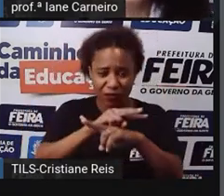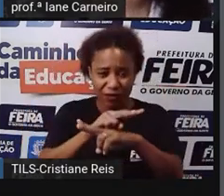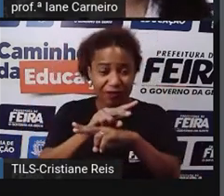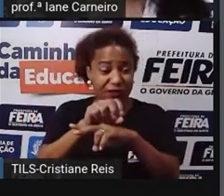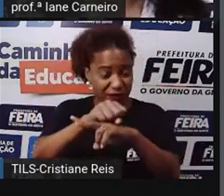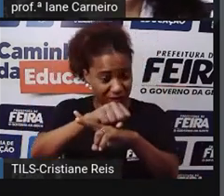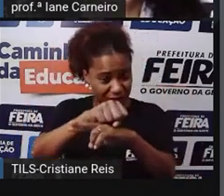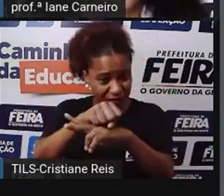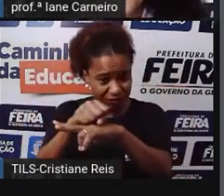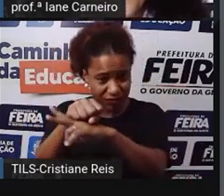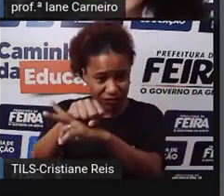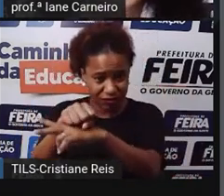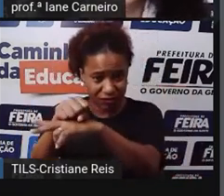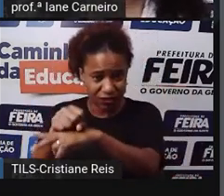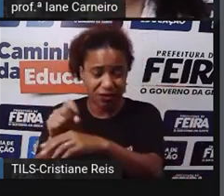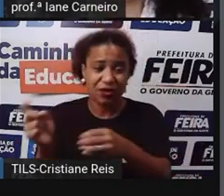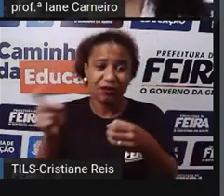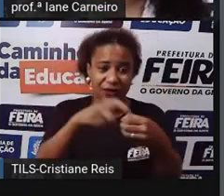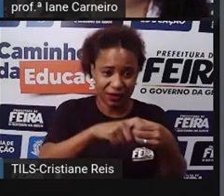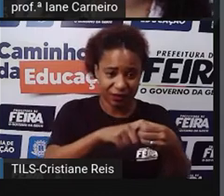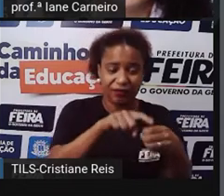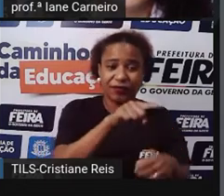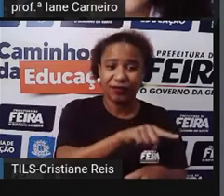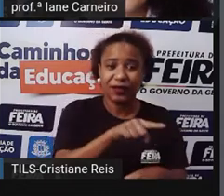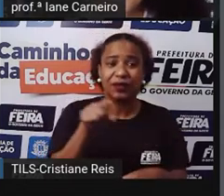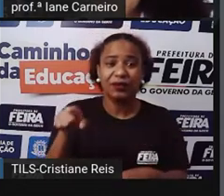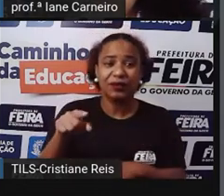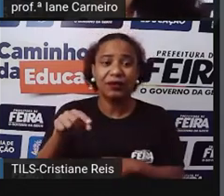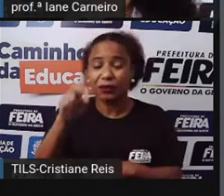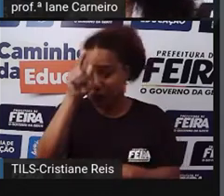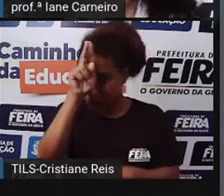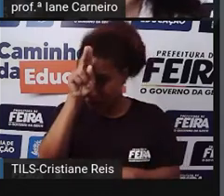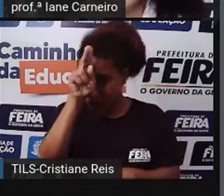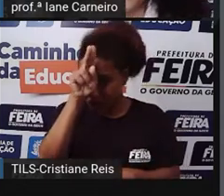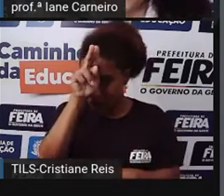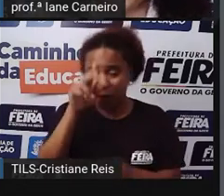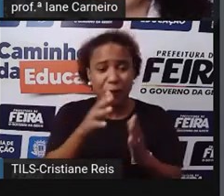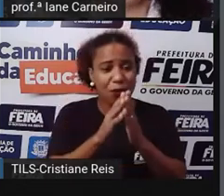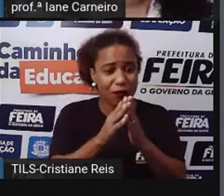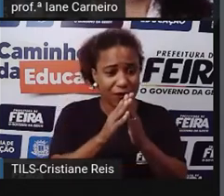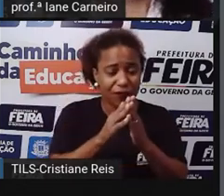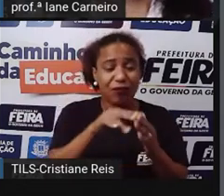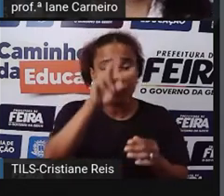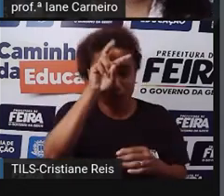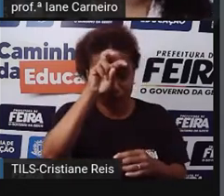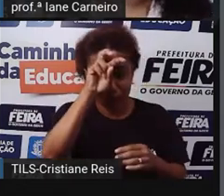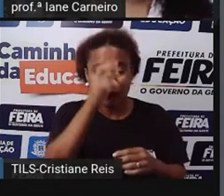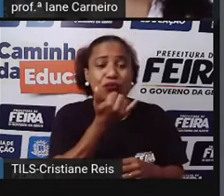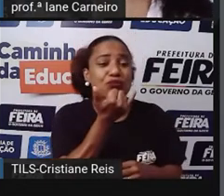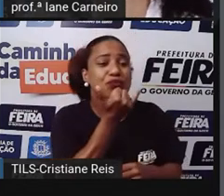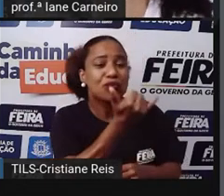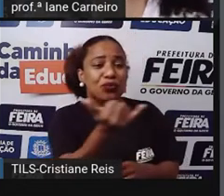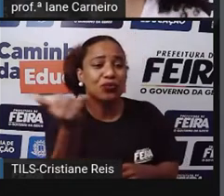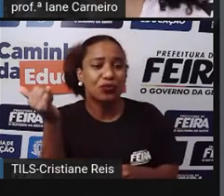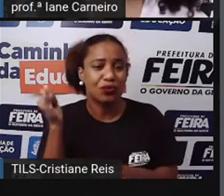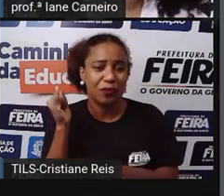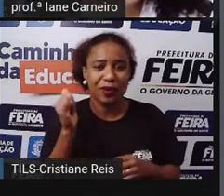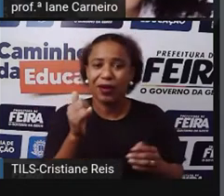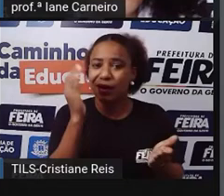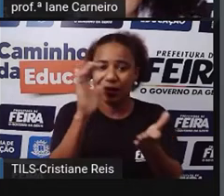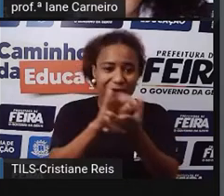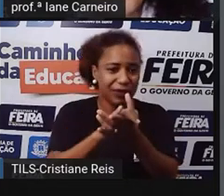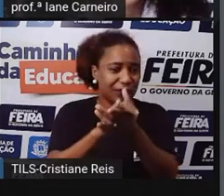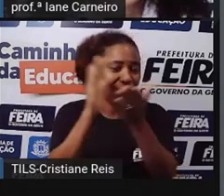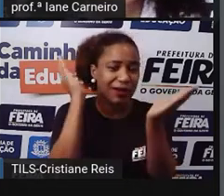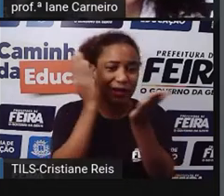Deixando seu besouro Encarregado De pedir desculpas Aos convidados Vixe Já